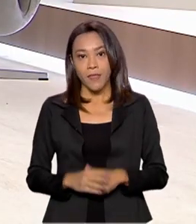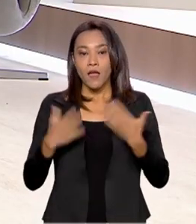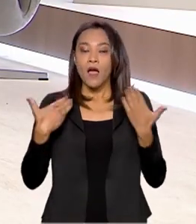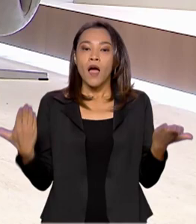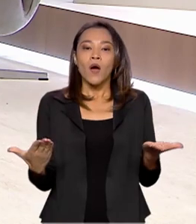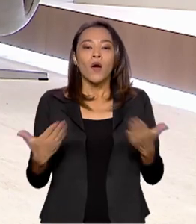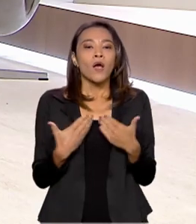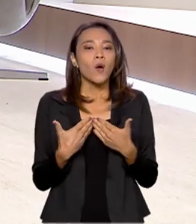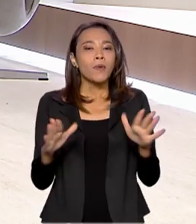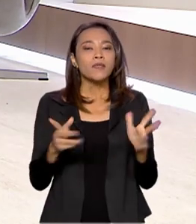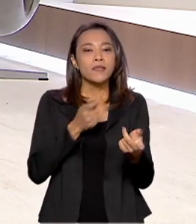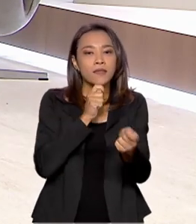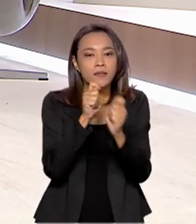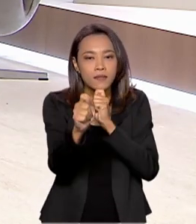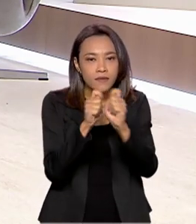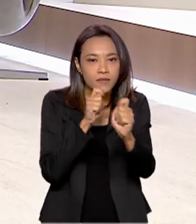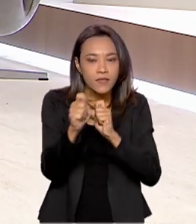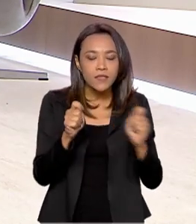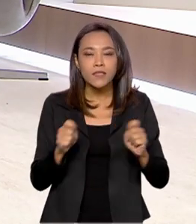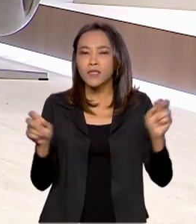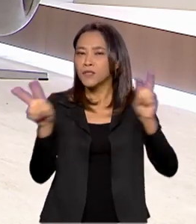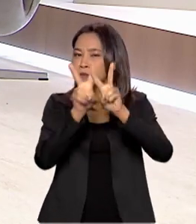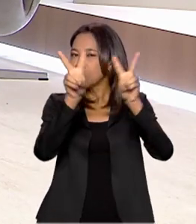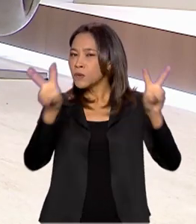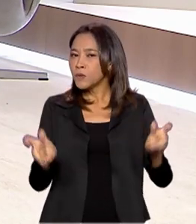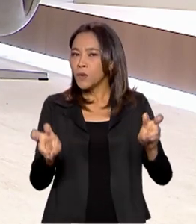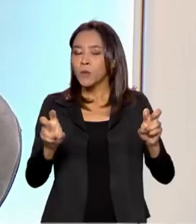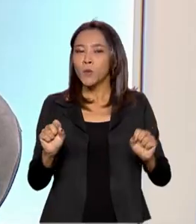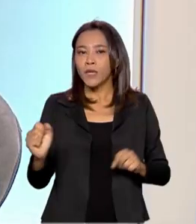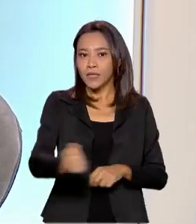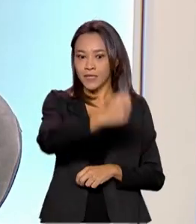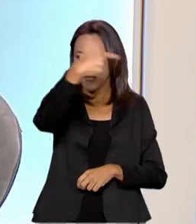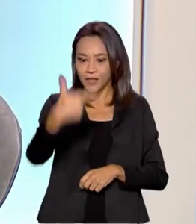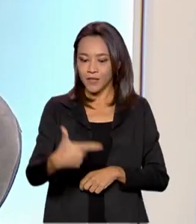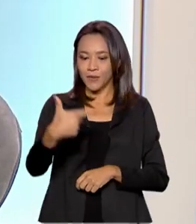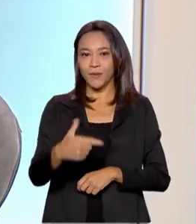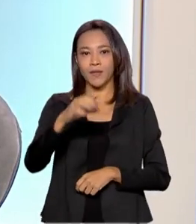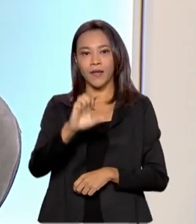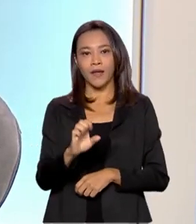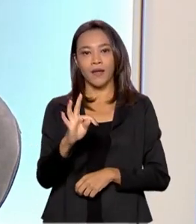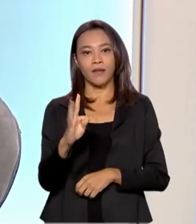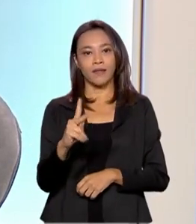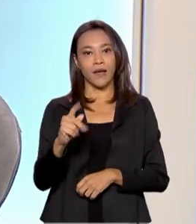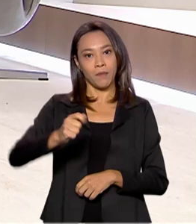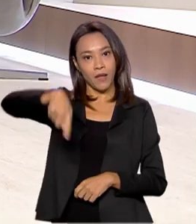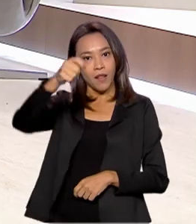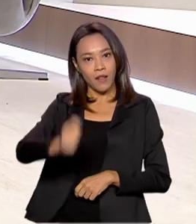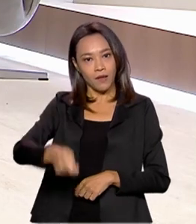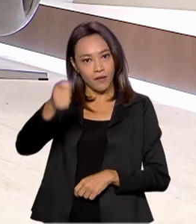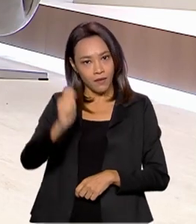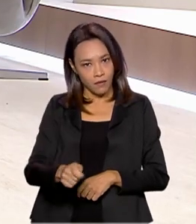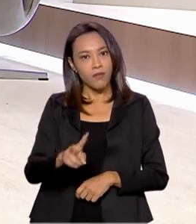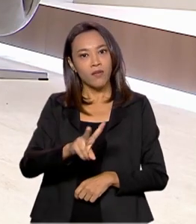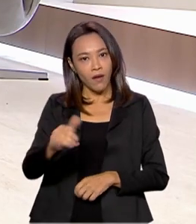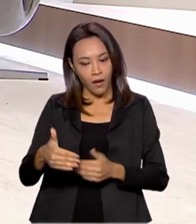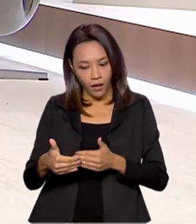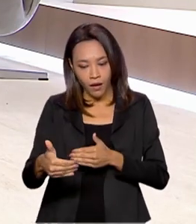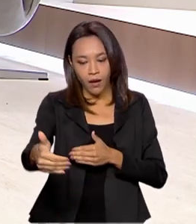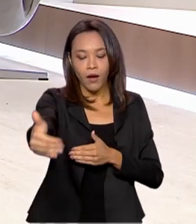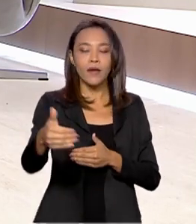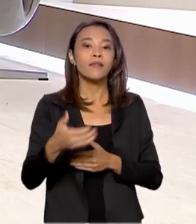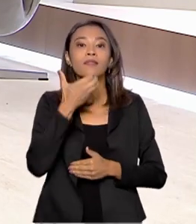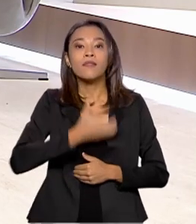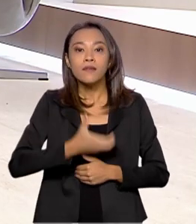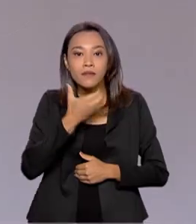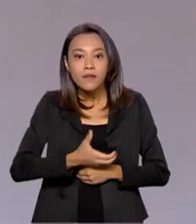abrimos o nosso Brasil em pauta aqui falando dessa segunda etapa do leilão da sessão onerosa que deve ocorrer em dezembro